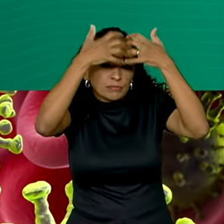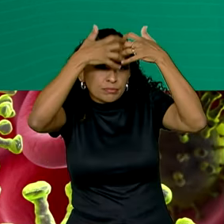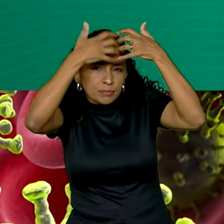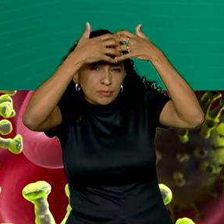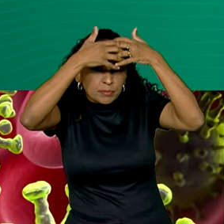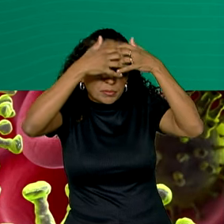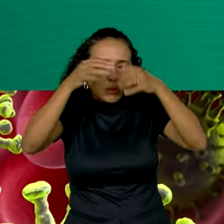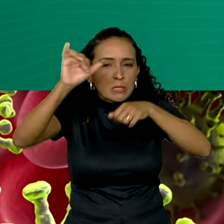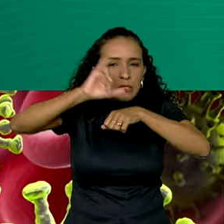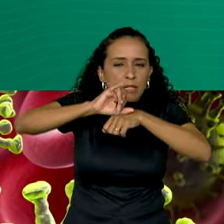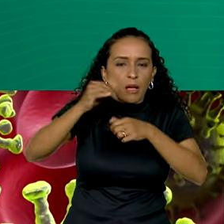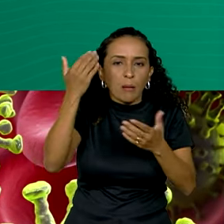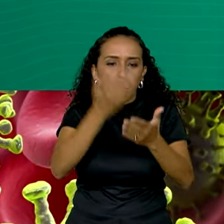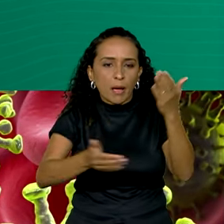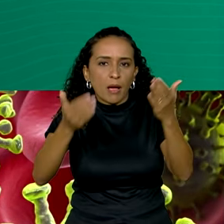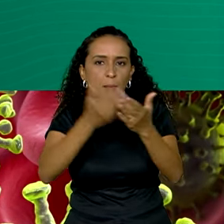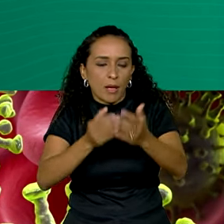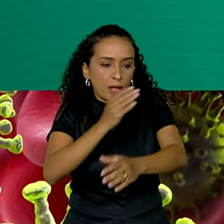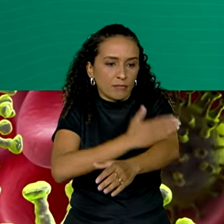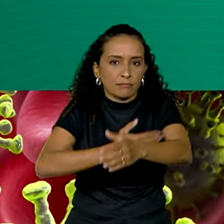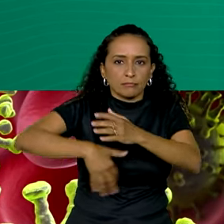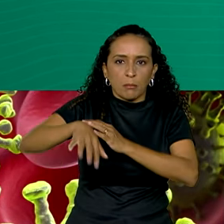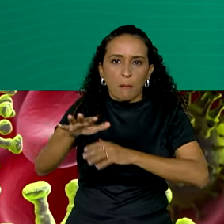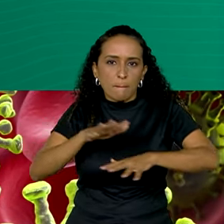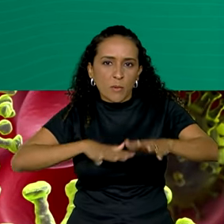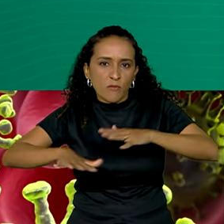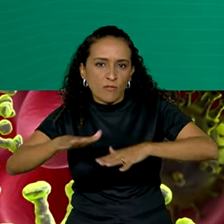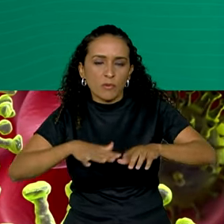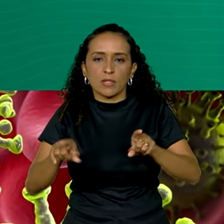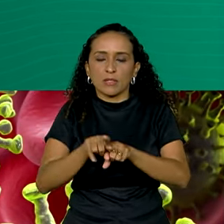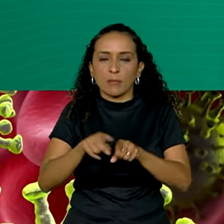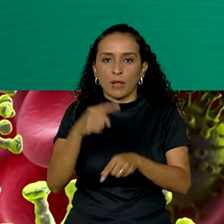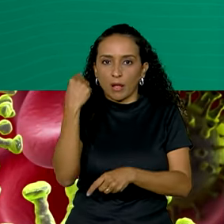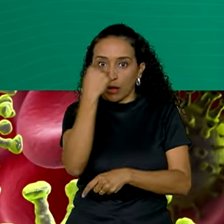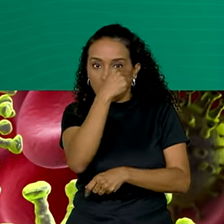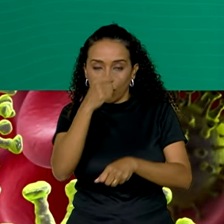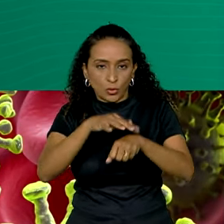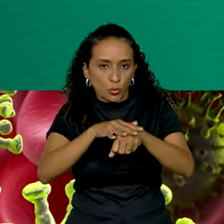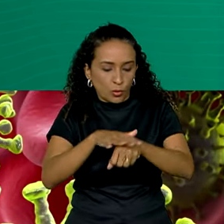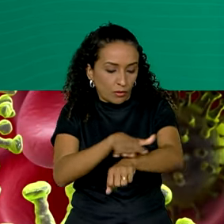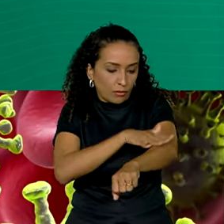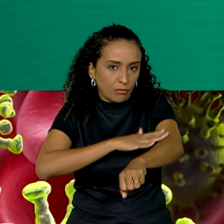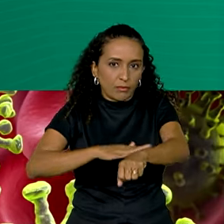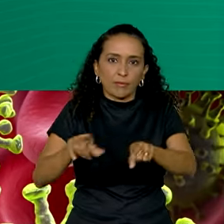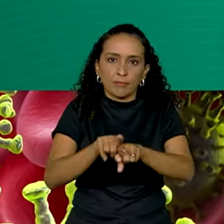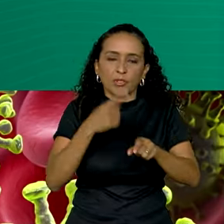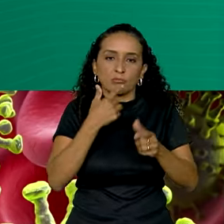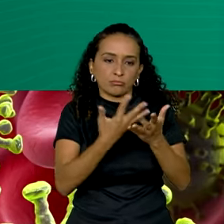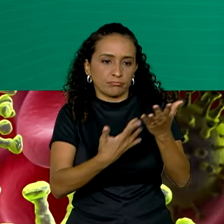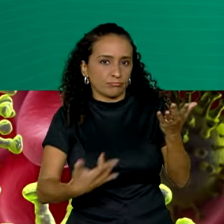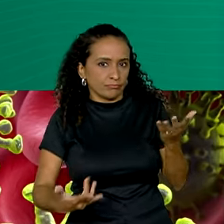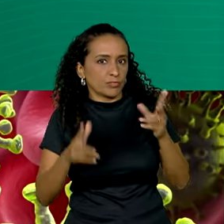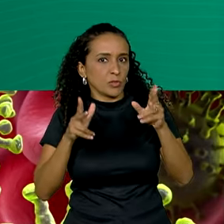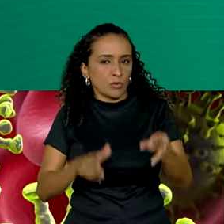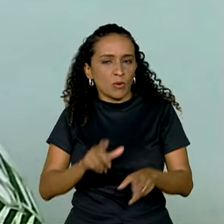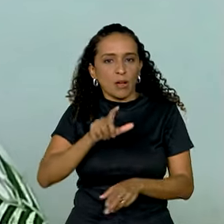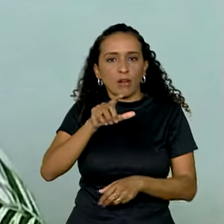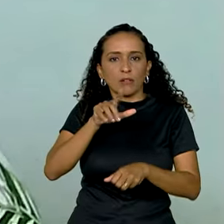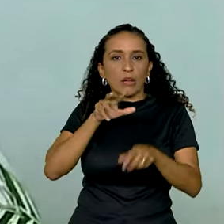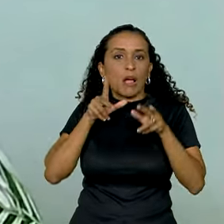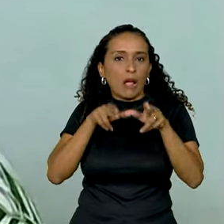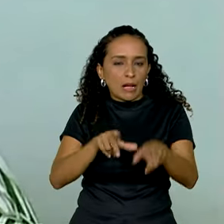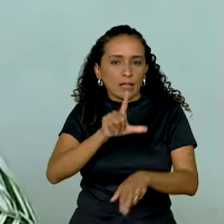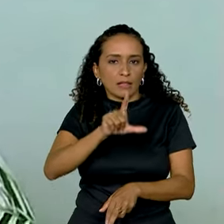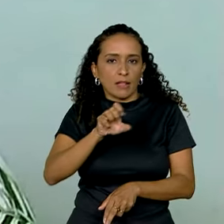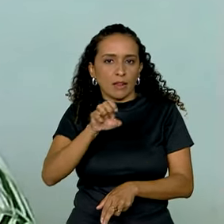causando a perda dos movimentos. Doença nos olhos, na pele e no sangue, como a leucemia. O